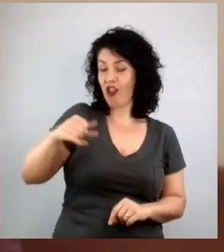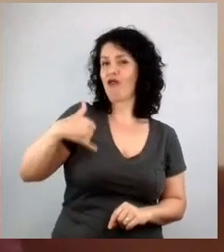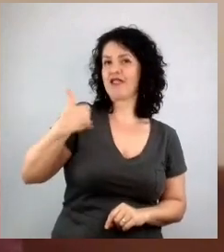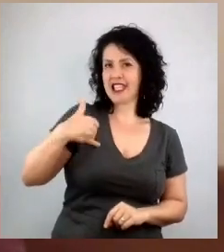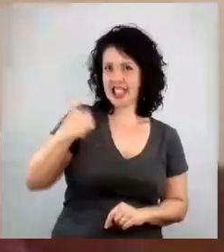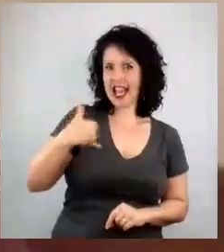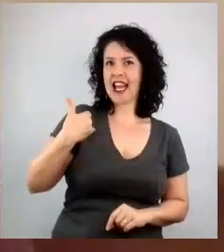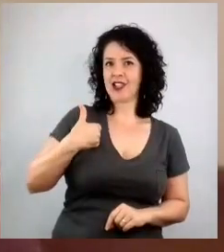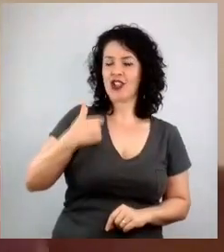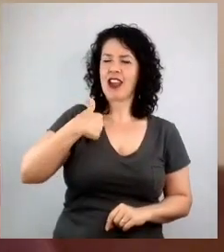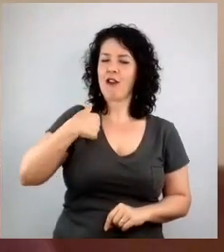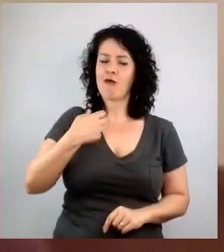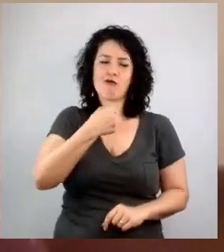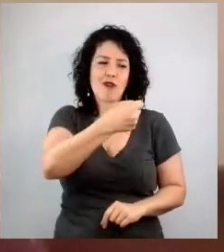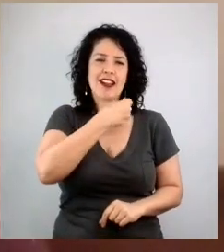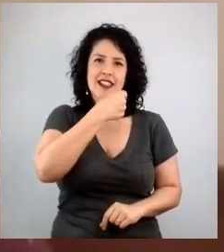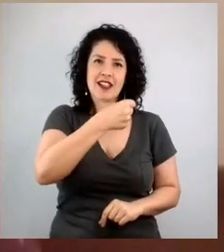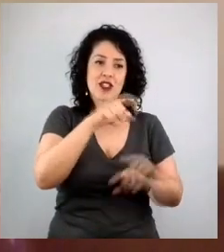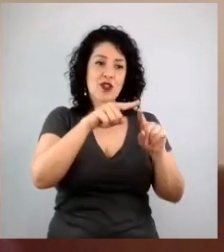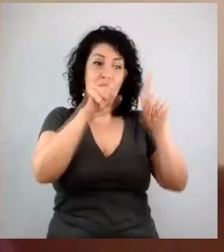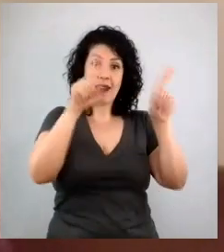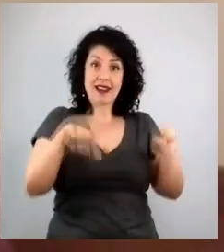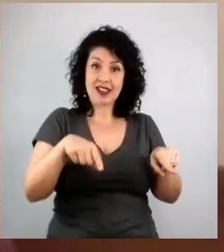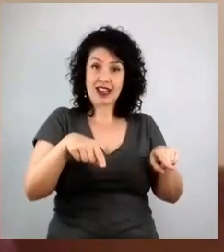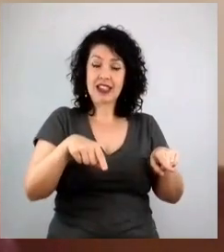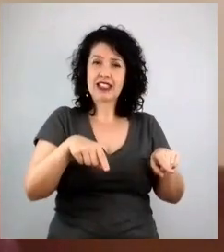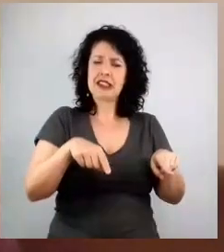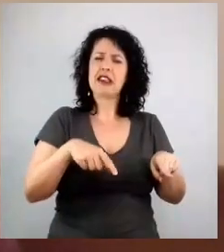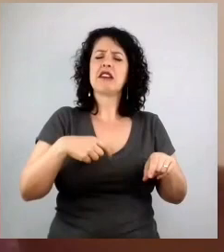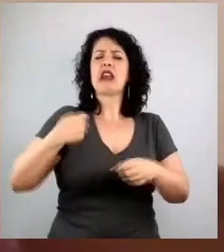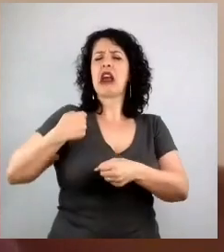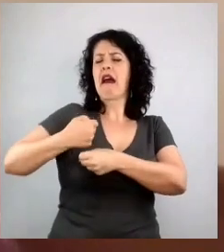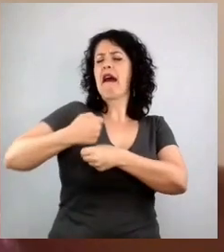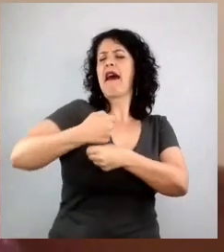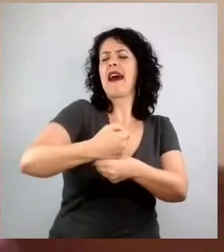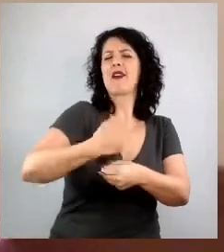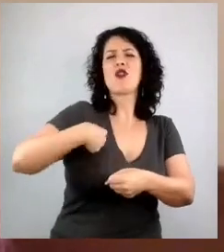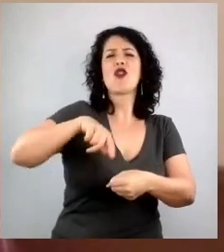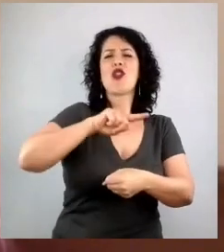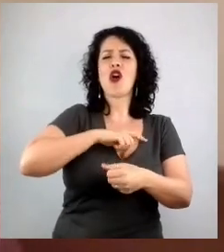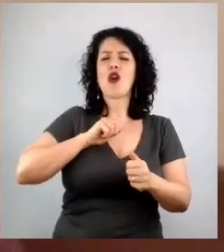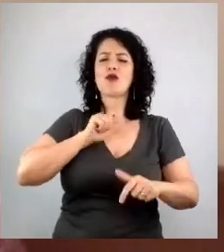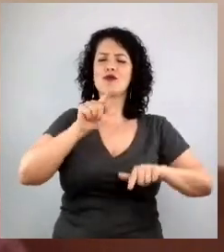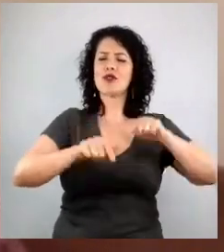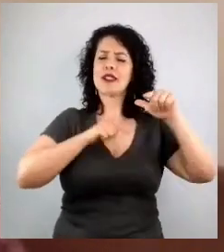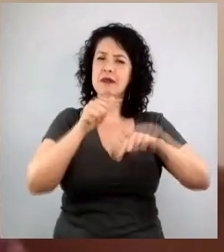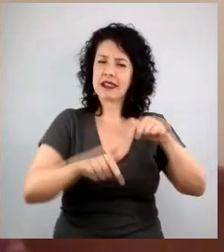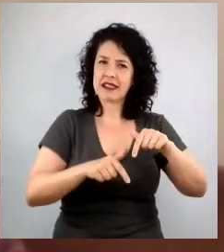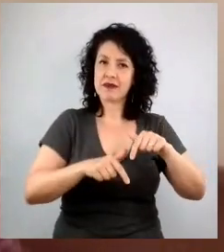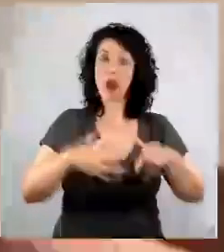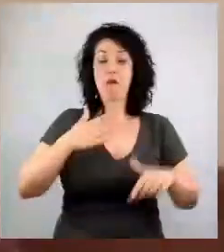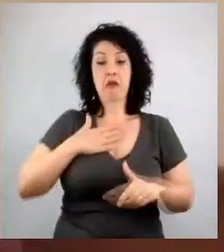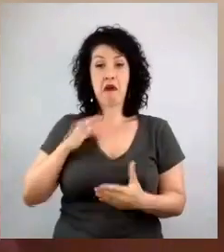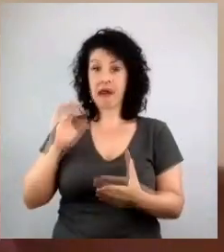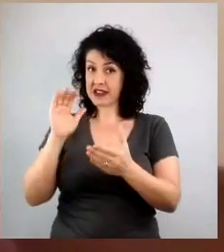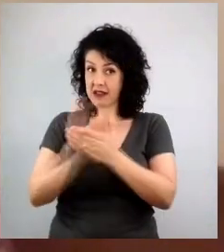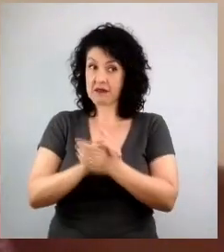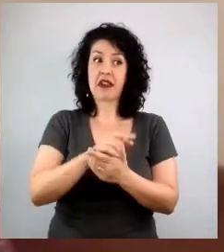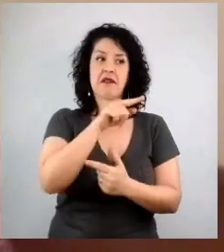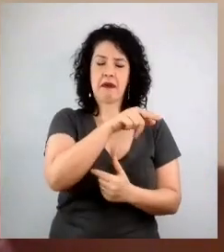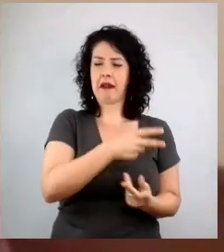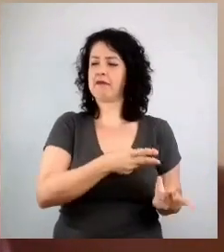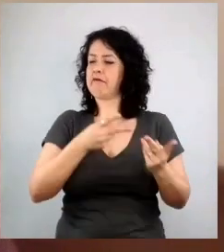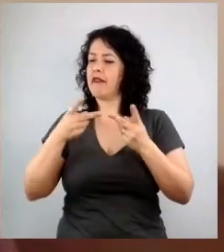e ela passou por tudo comigo. Foram muitos anos trabalhando junto. Ela foi no meu casamento, ela me ensinou sobre